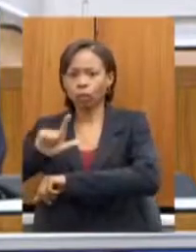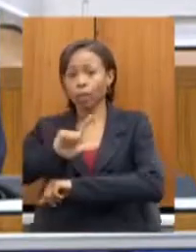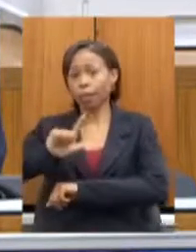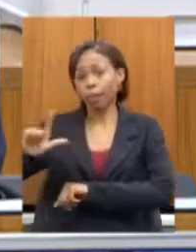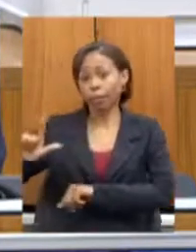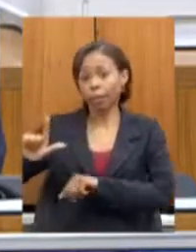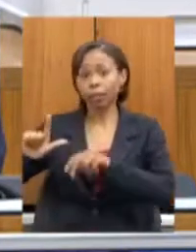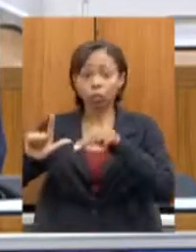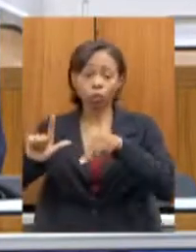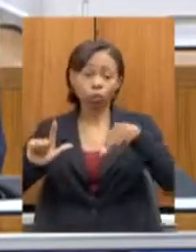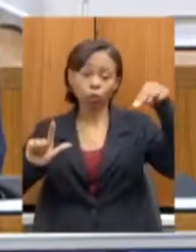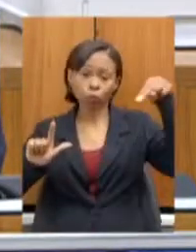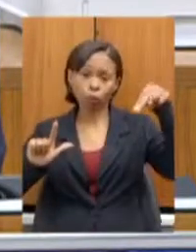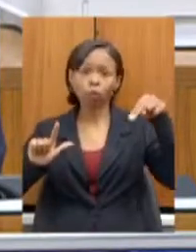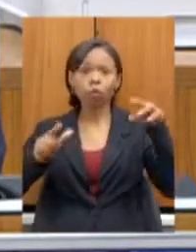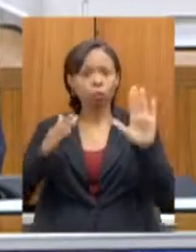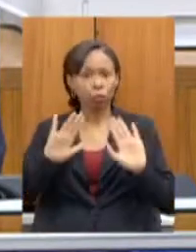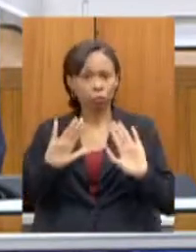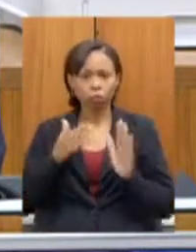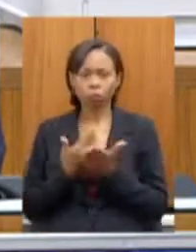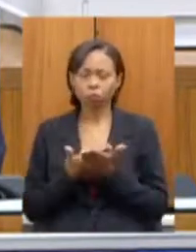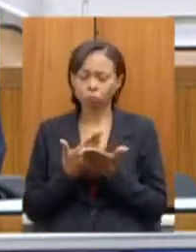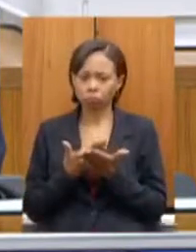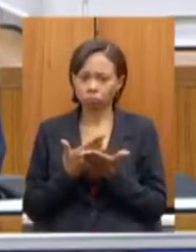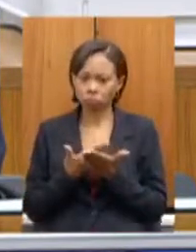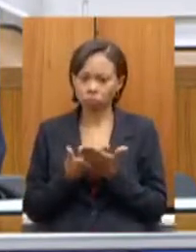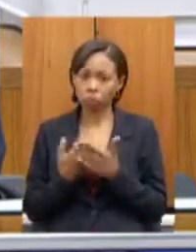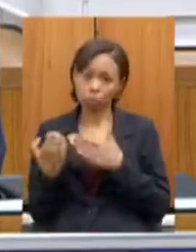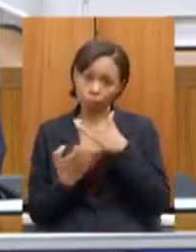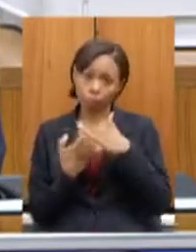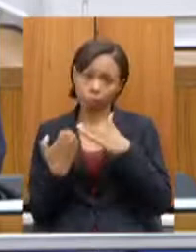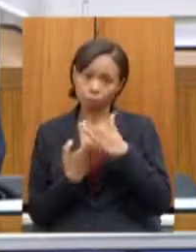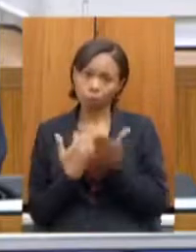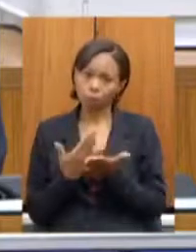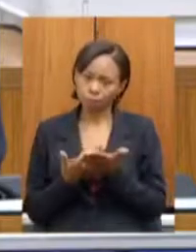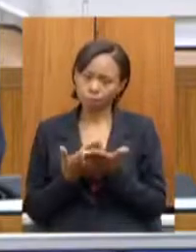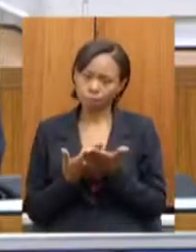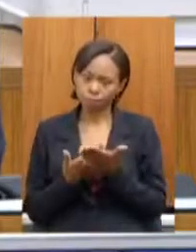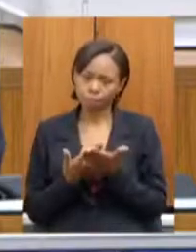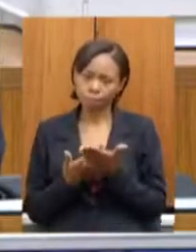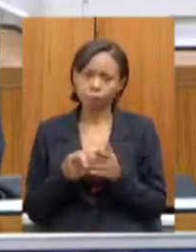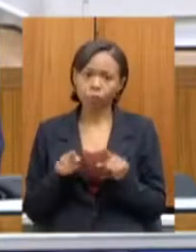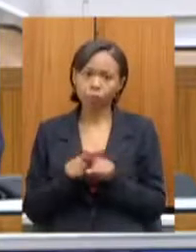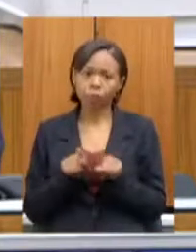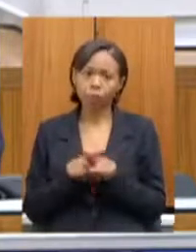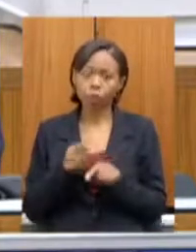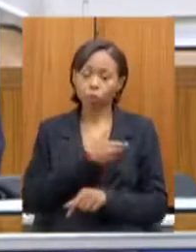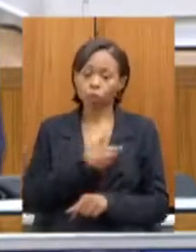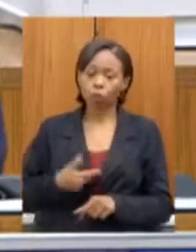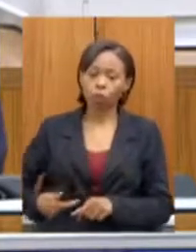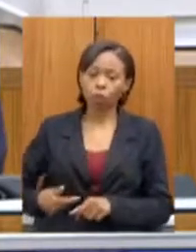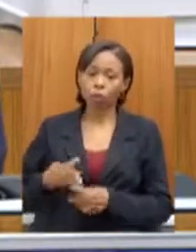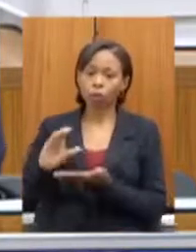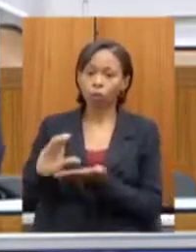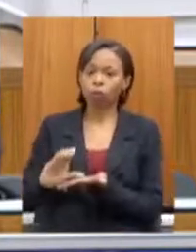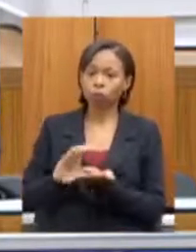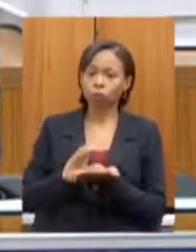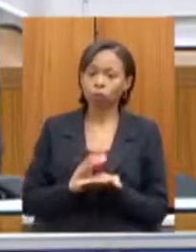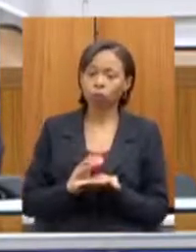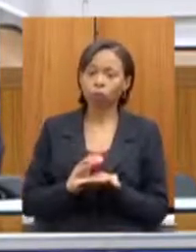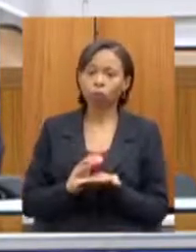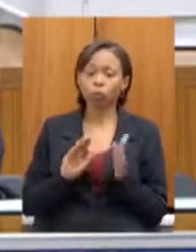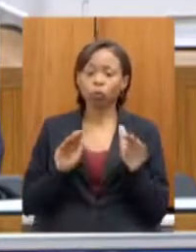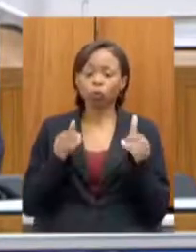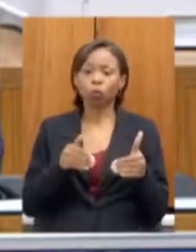está em franco estudo por parte da concessionária além disso o estado alocou recursos para o anel